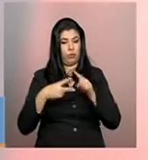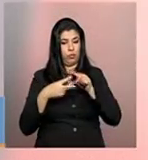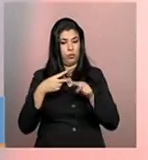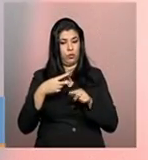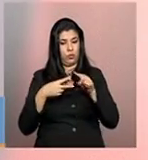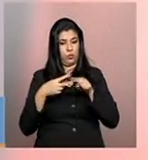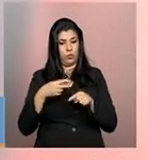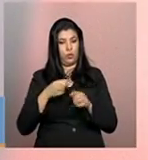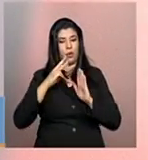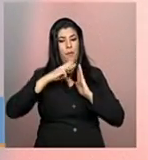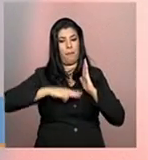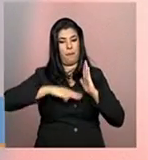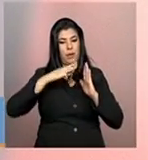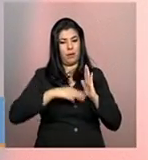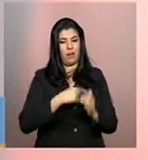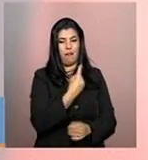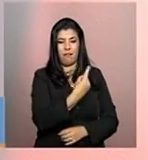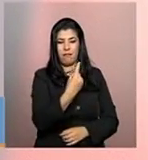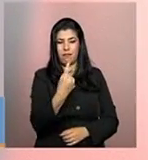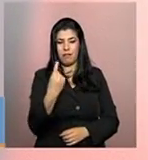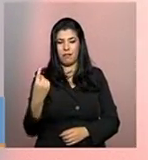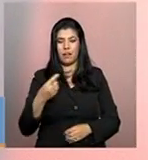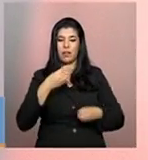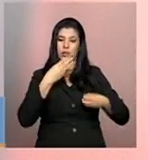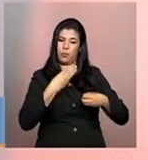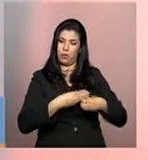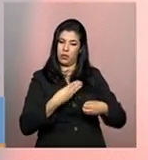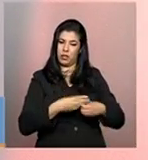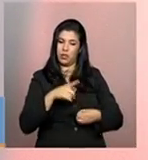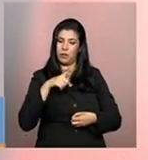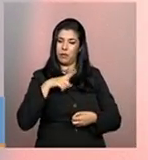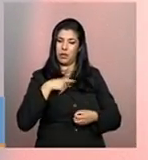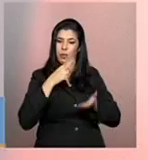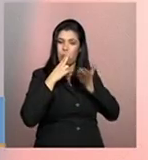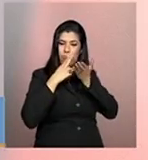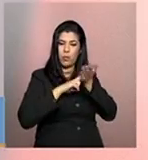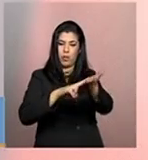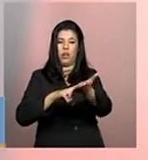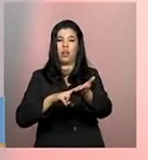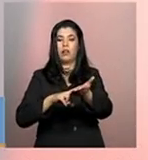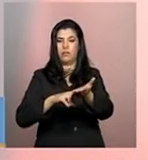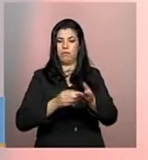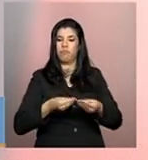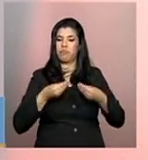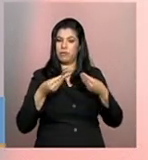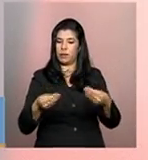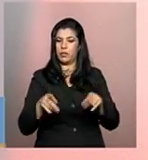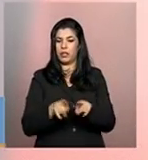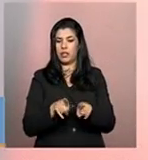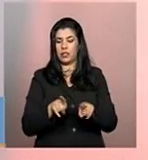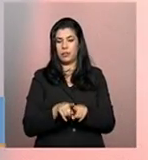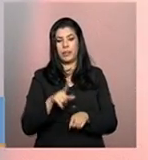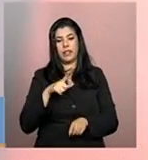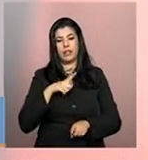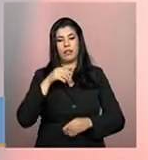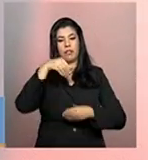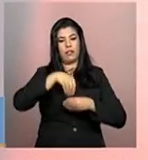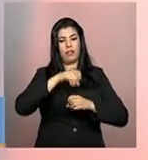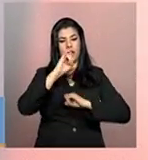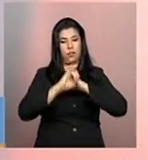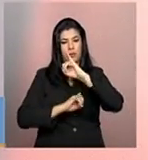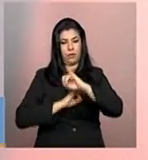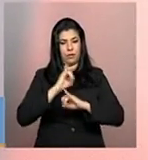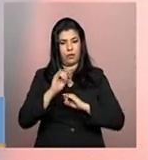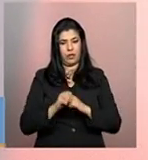foram enviados para cada município por meio de mala direta. Ele também está disponível no site do MDS,